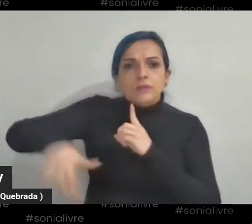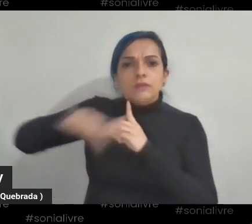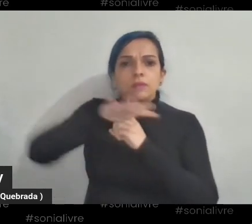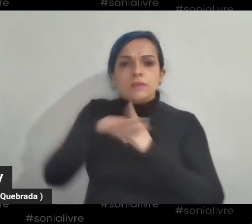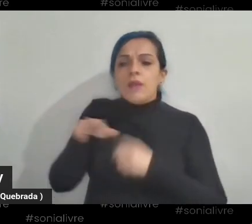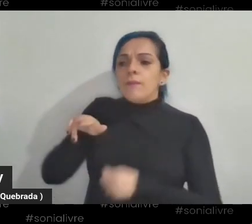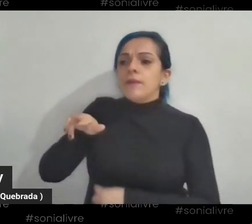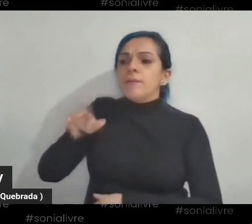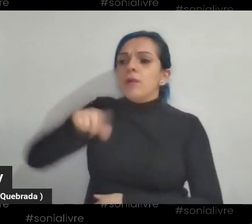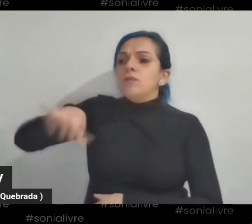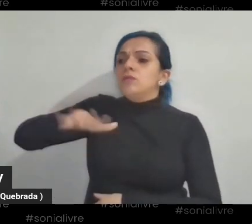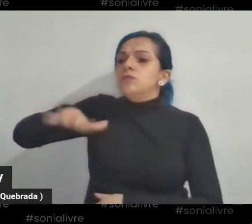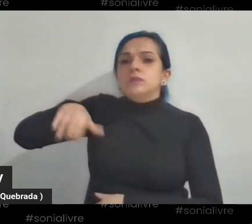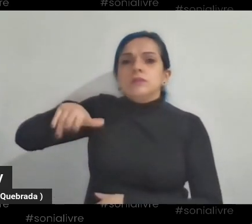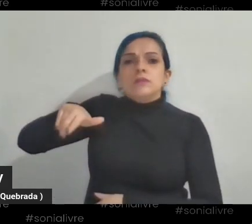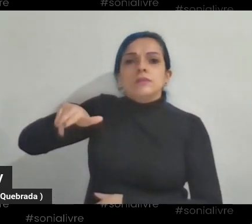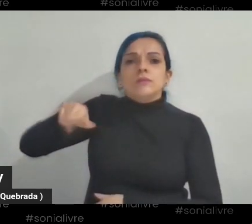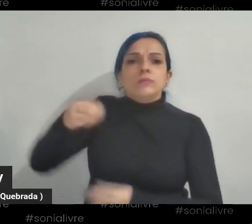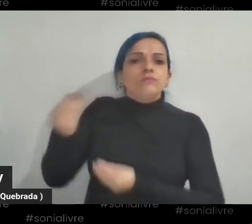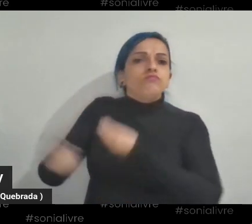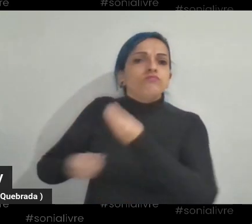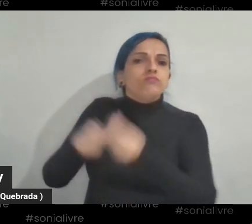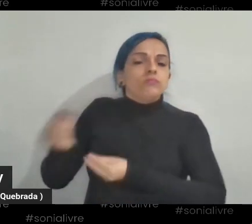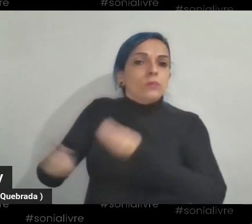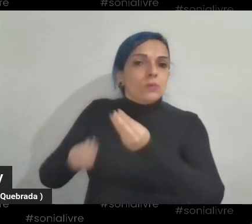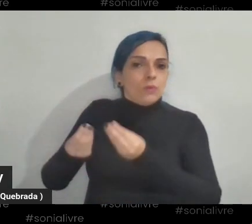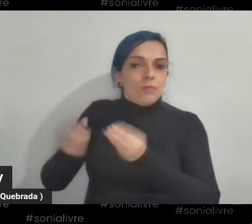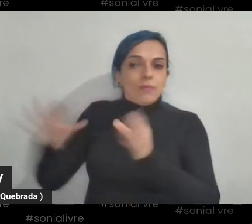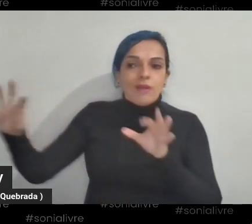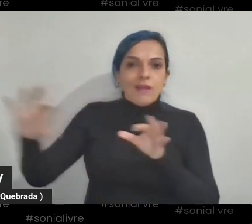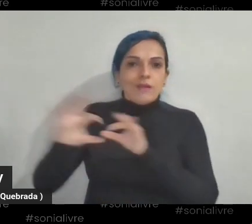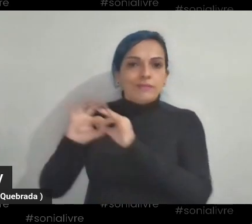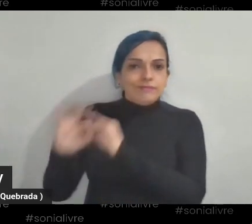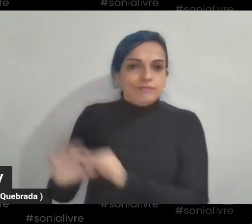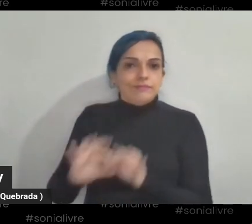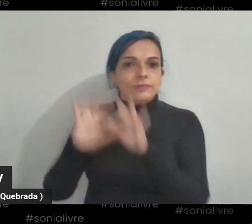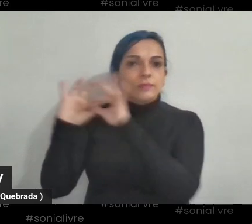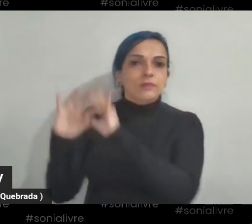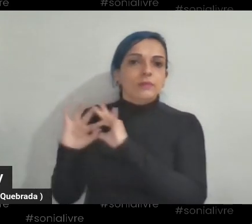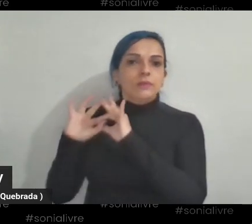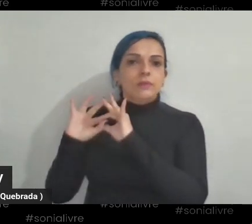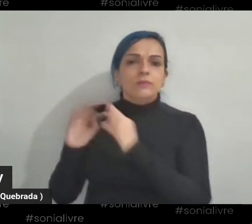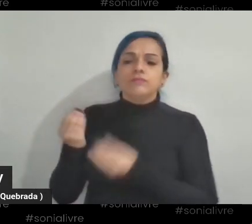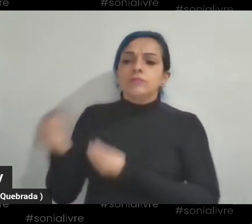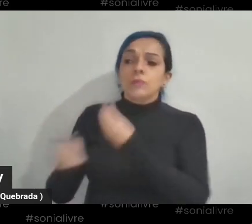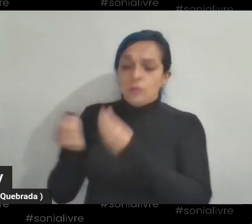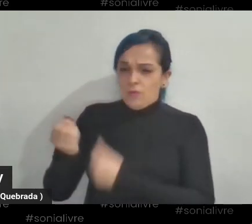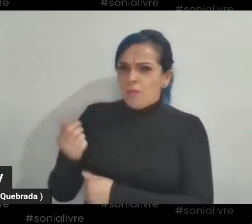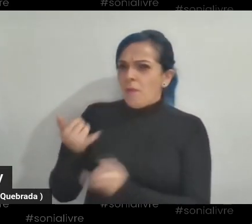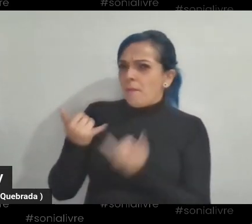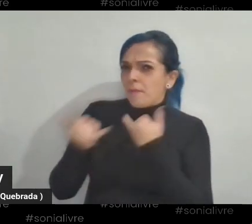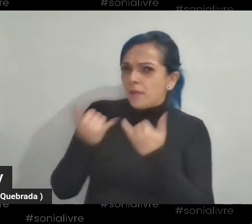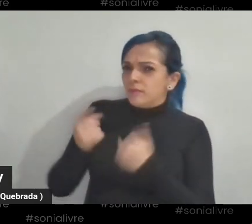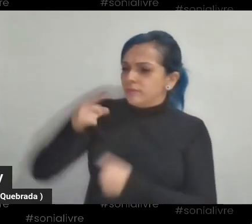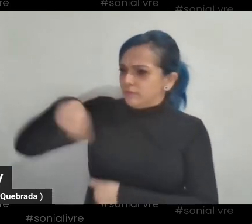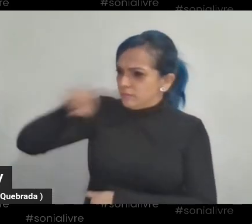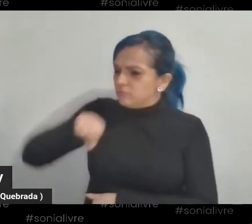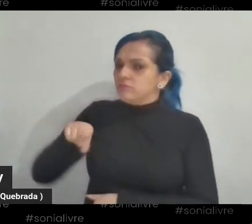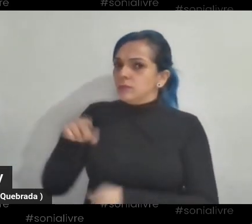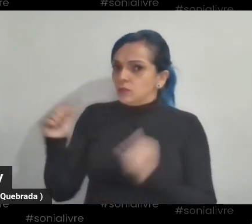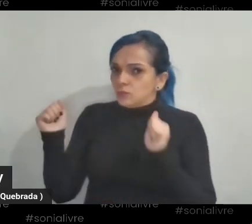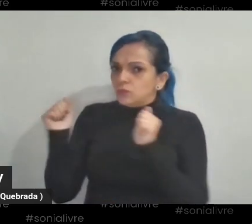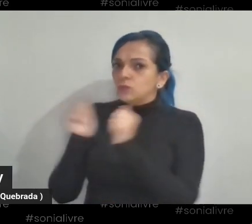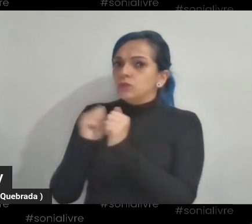Como é que... a união de vocês, e parece que vocês se uniram em torno da dona